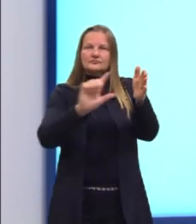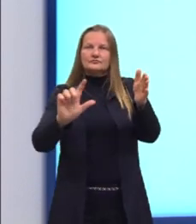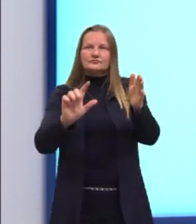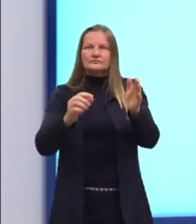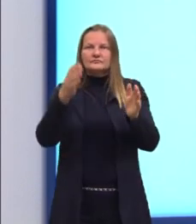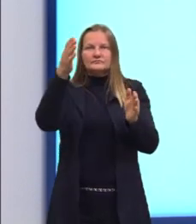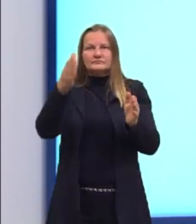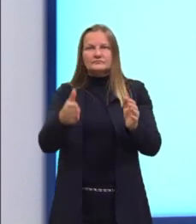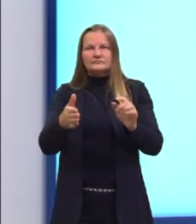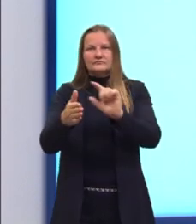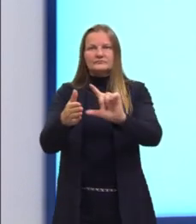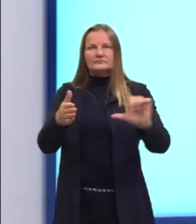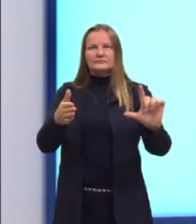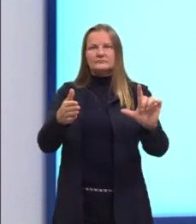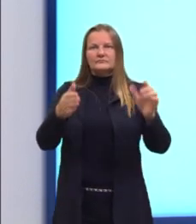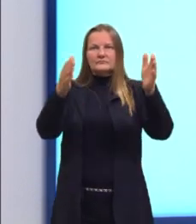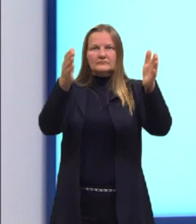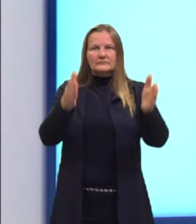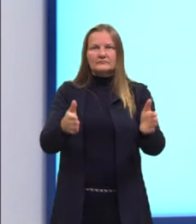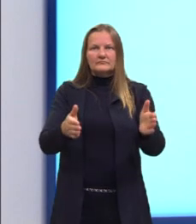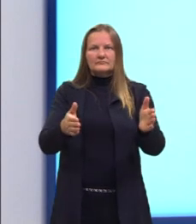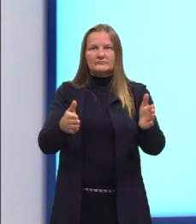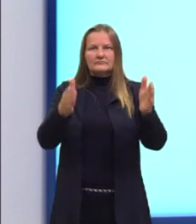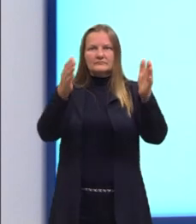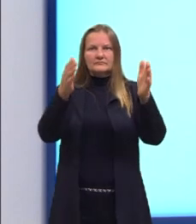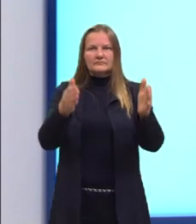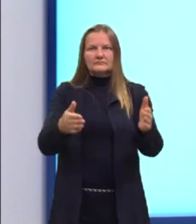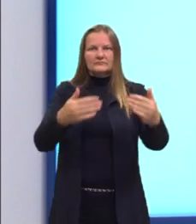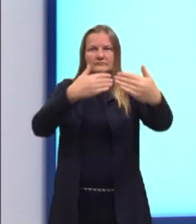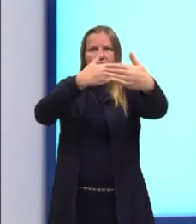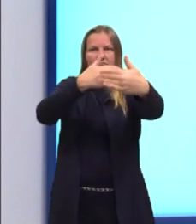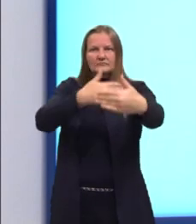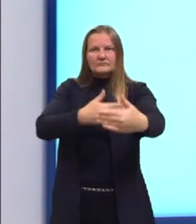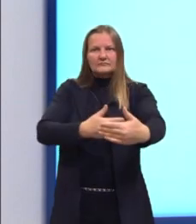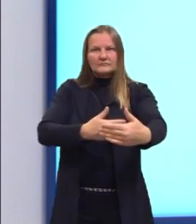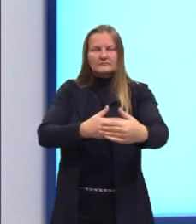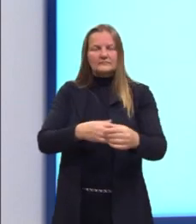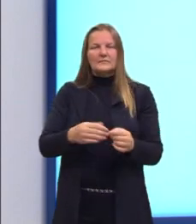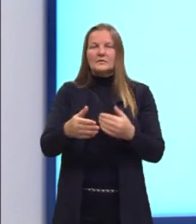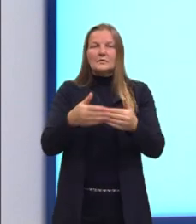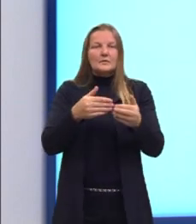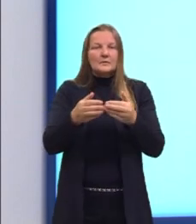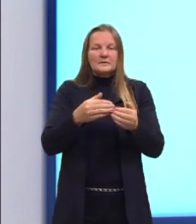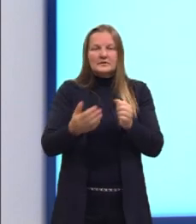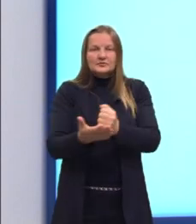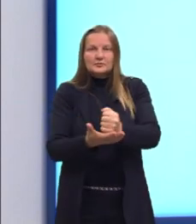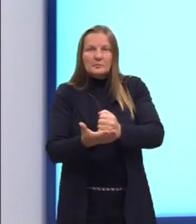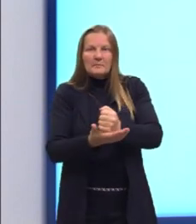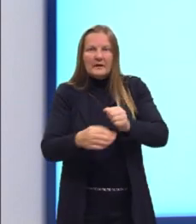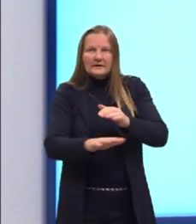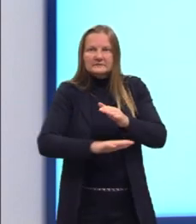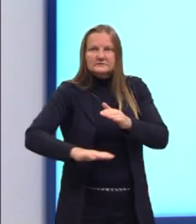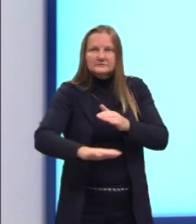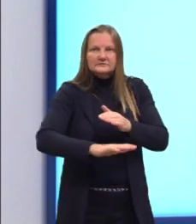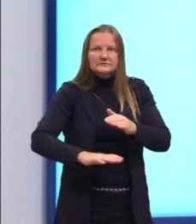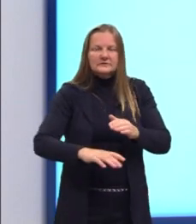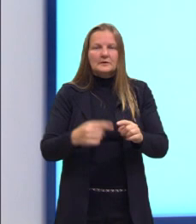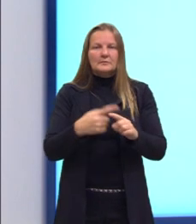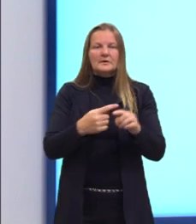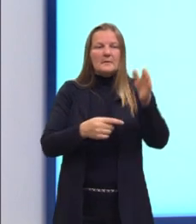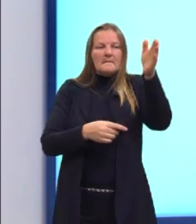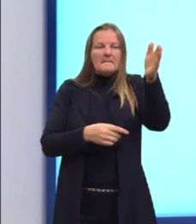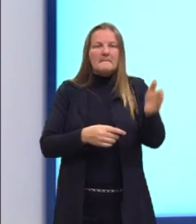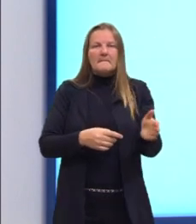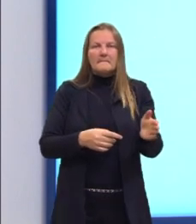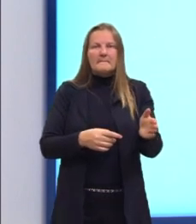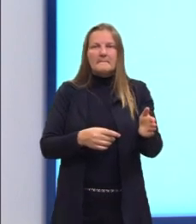serão paralelogramos, independente, né? Da base, como nós vimos. Porque elas sempre serão paralelas